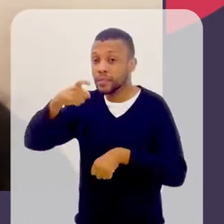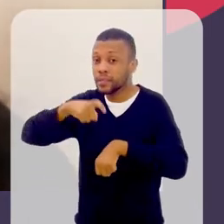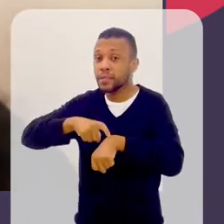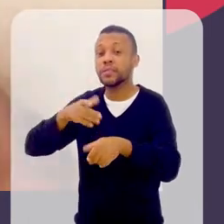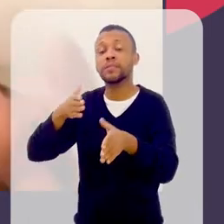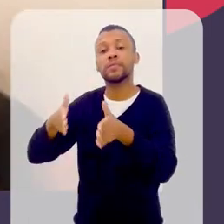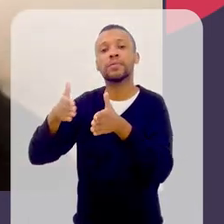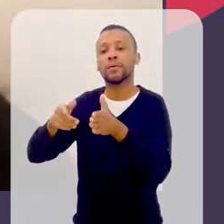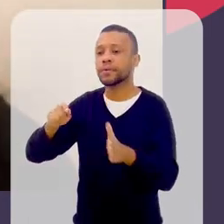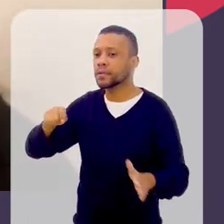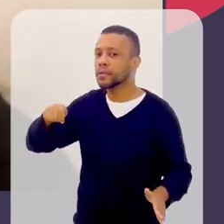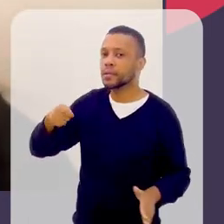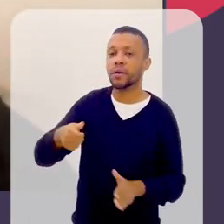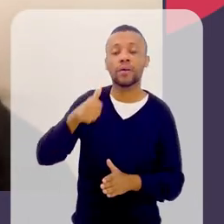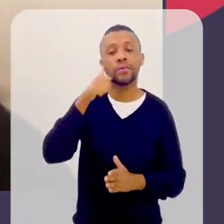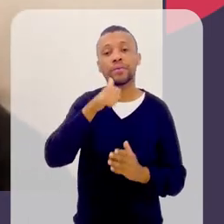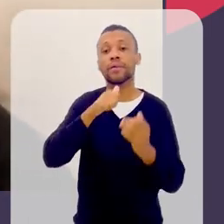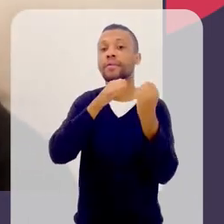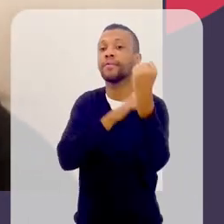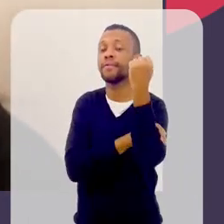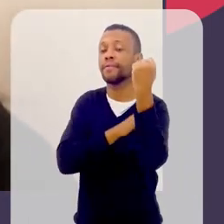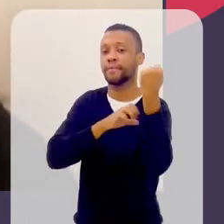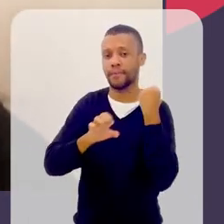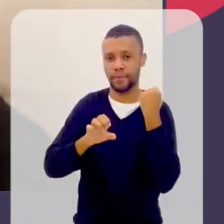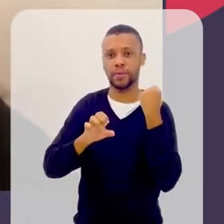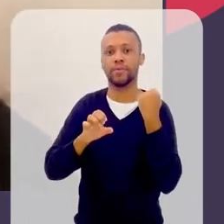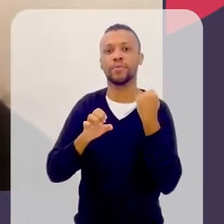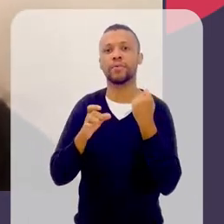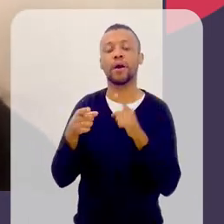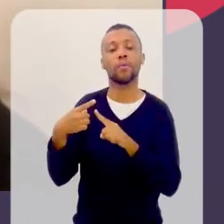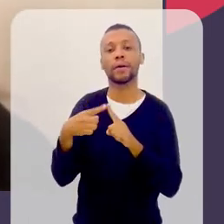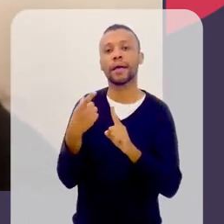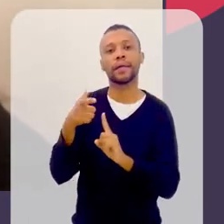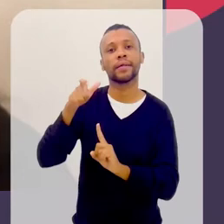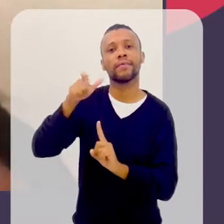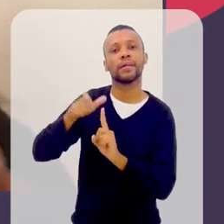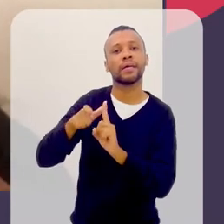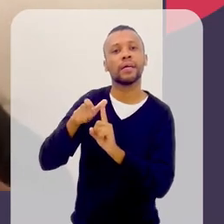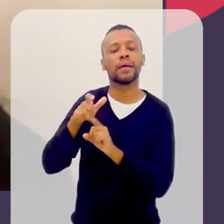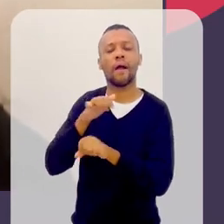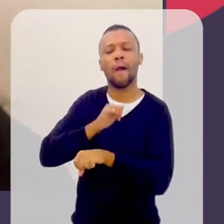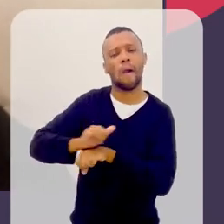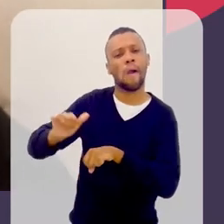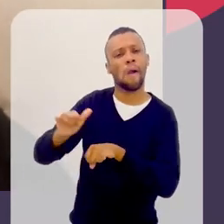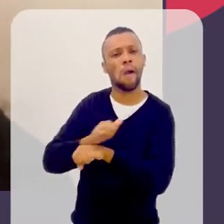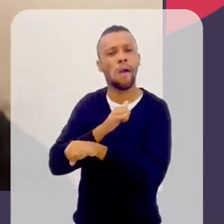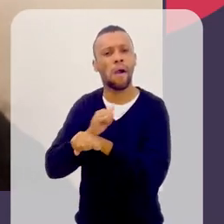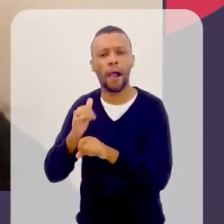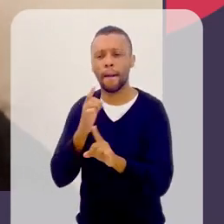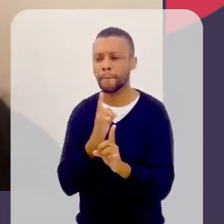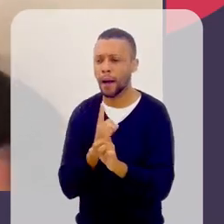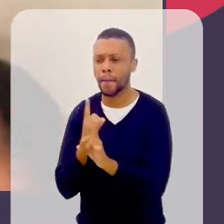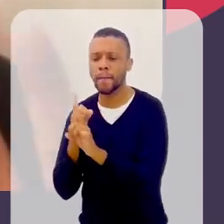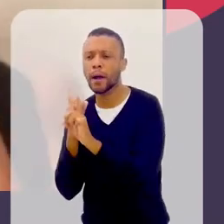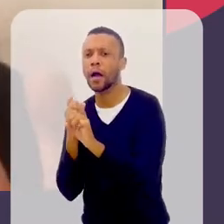seu tempo, de feministas, né? Porque, de alguma maneira, elas estavam ali encontrando brechas, né?